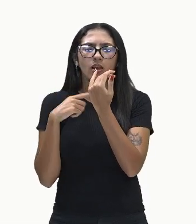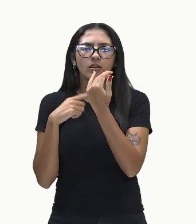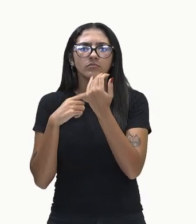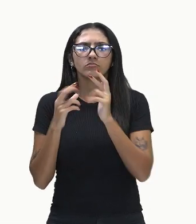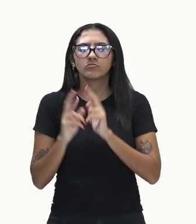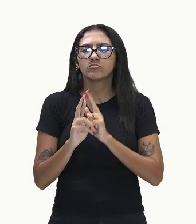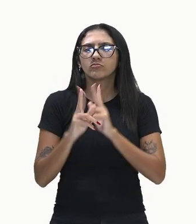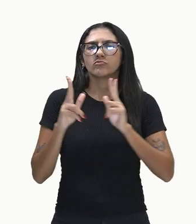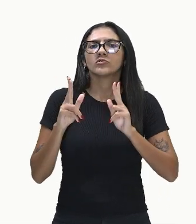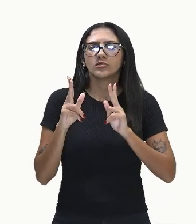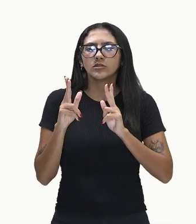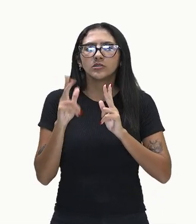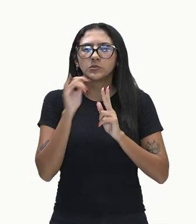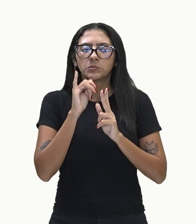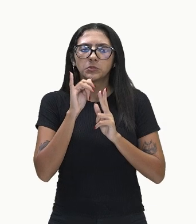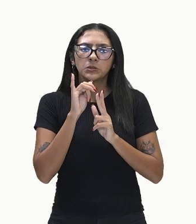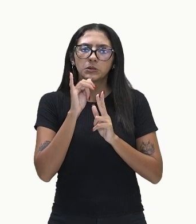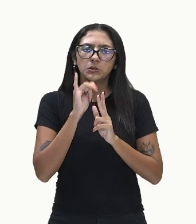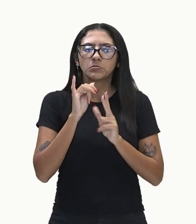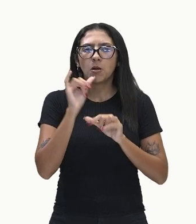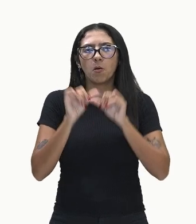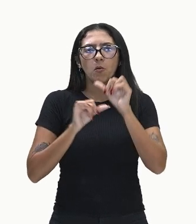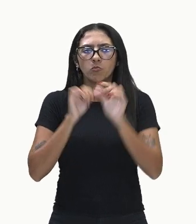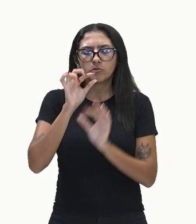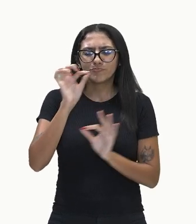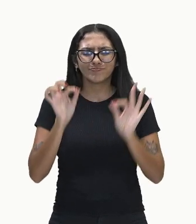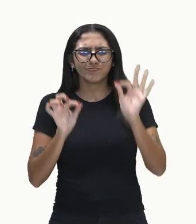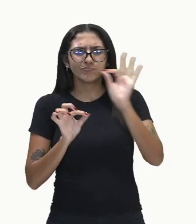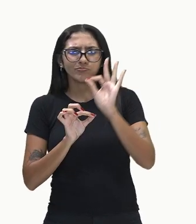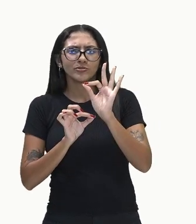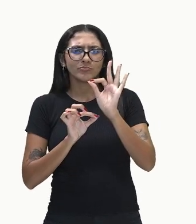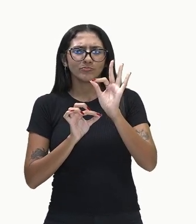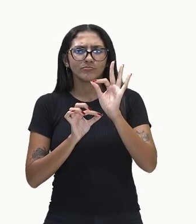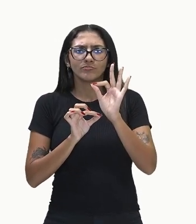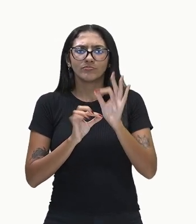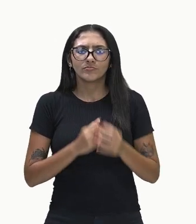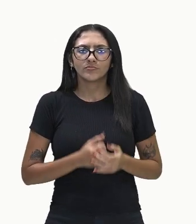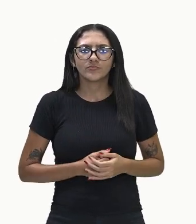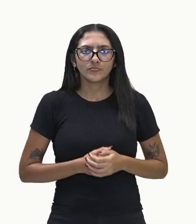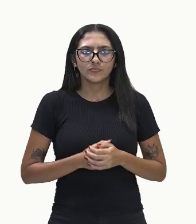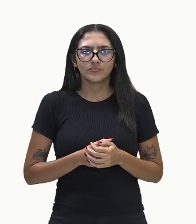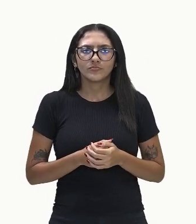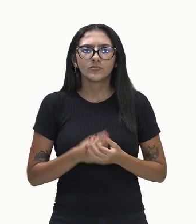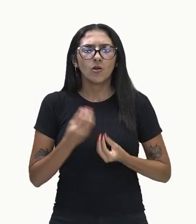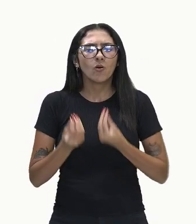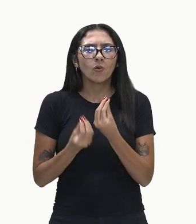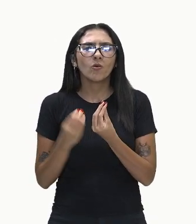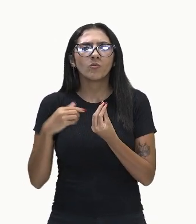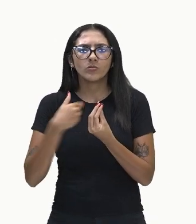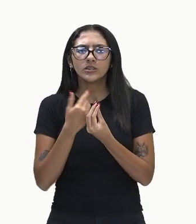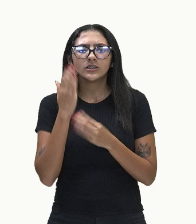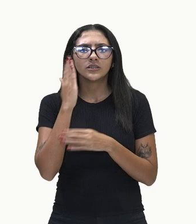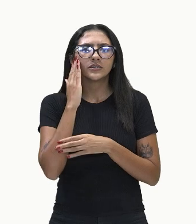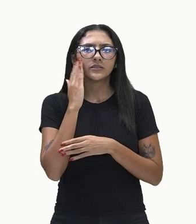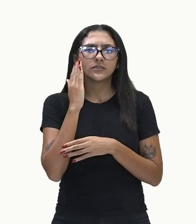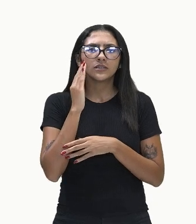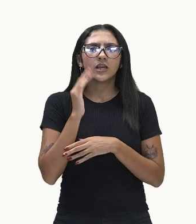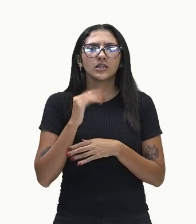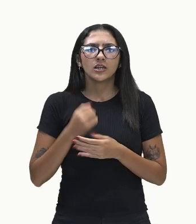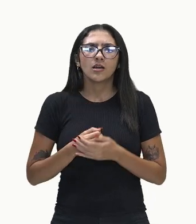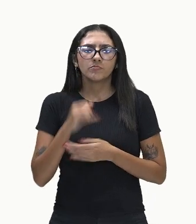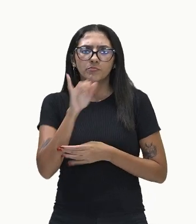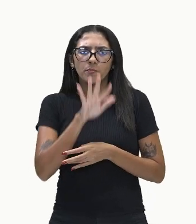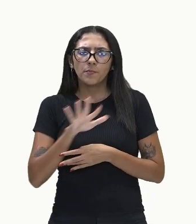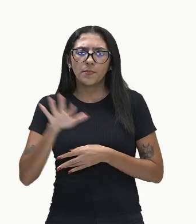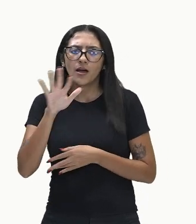uma imagem de cabeça para baixo. Professor Vinícius, quem que faz essa correção? Porque a gente enxerga as coisas na posição normal. A gente